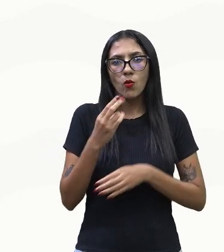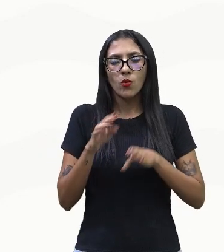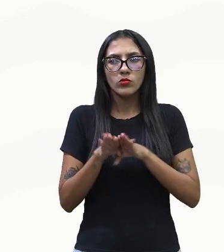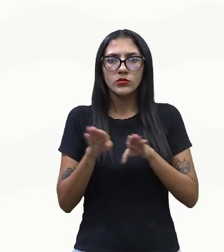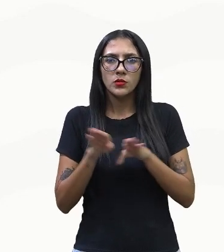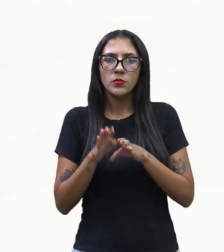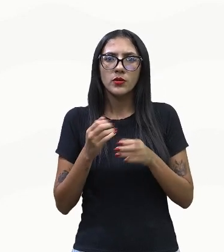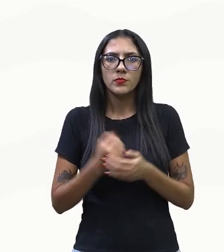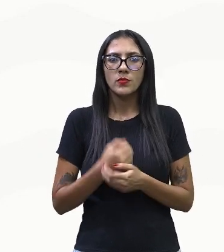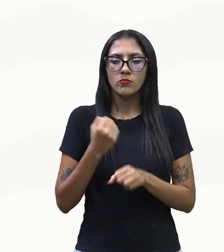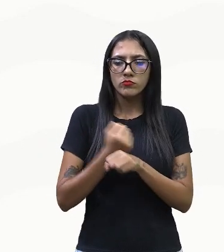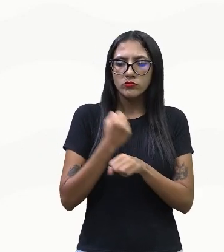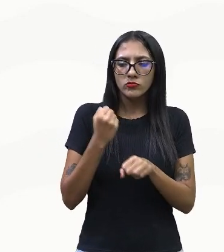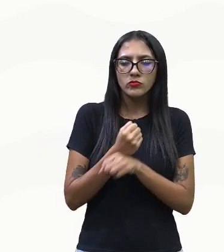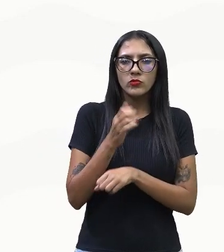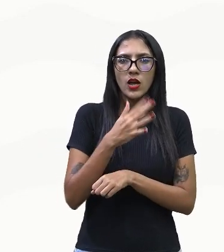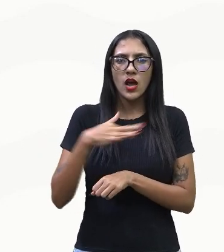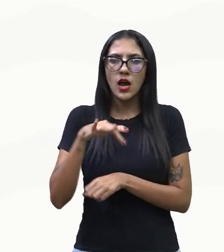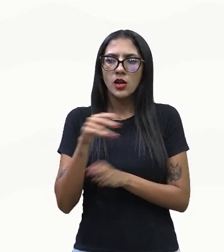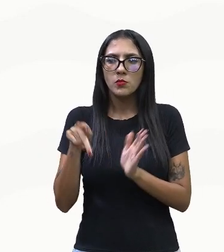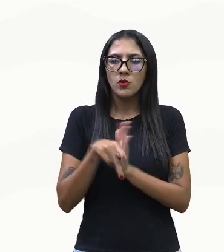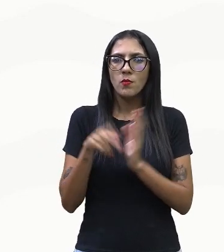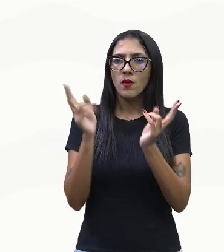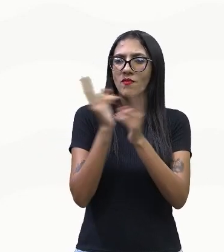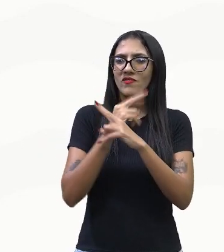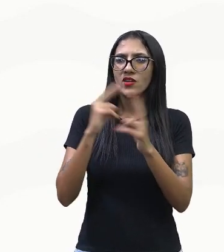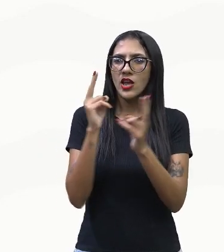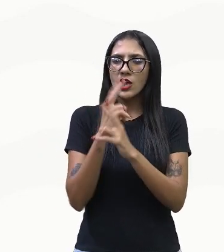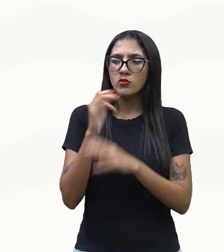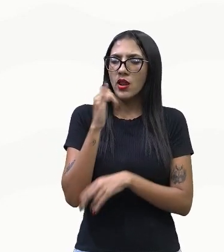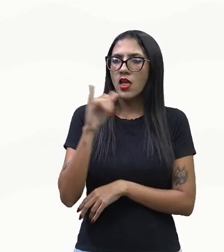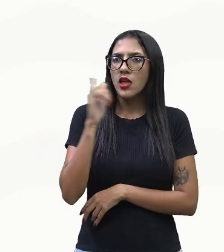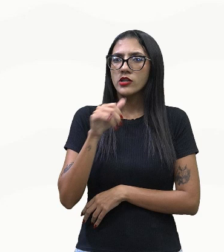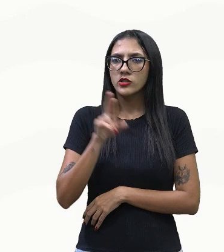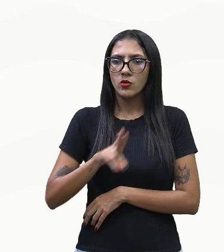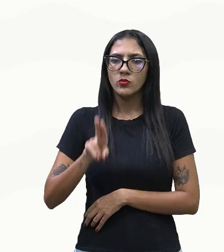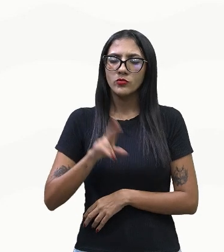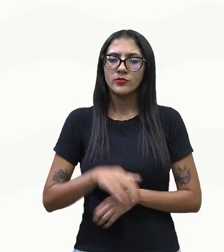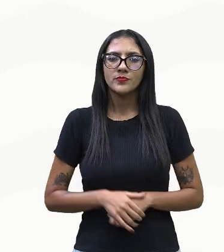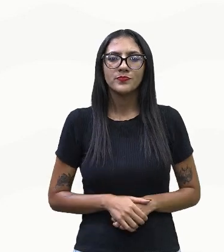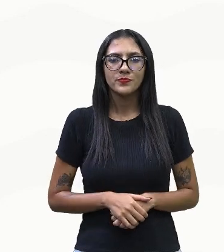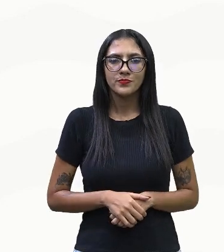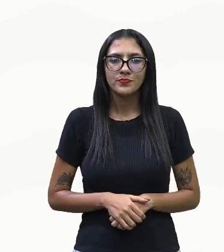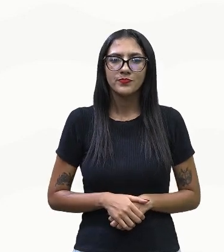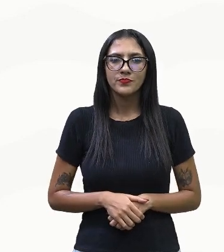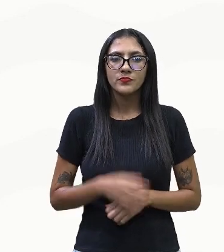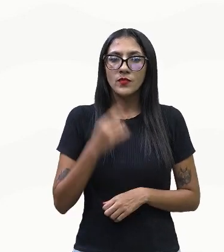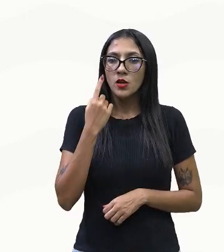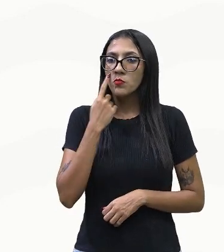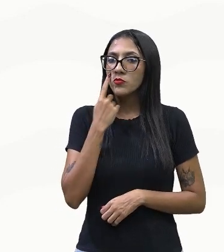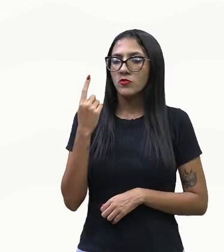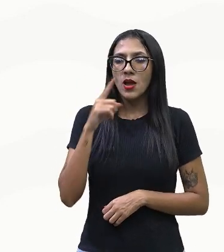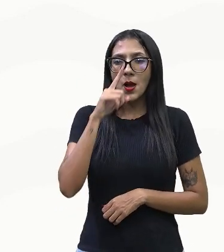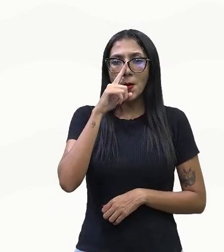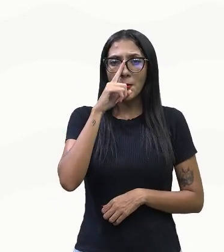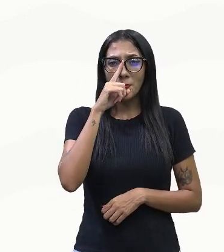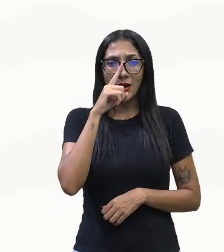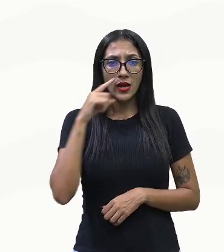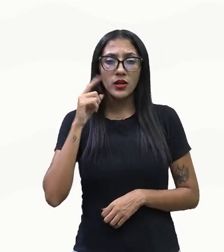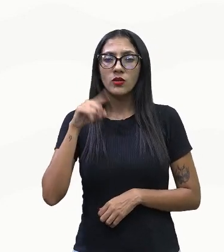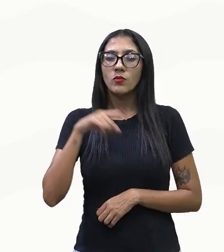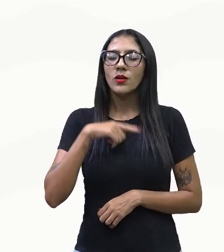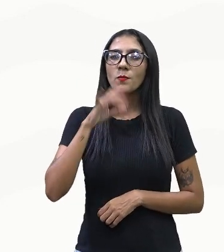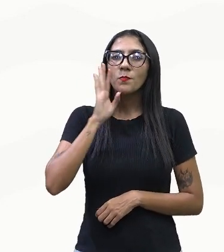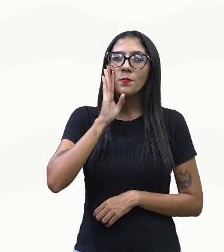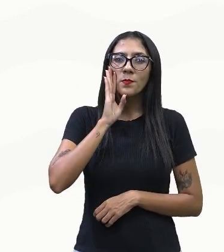campos eólicos, por exemplo. Então olha só, vocês vão observar nesse mapa que a cor amarela, ela predomina. E é justamente 97